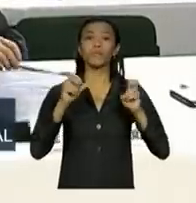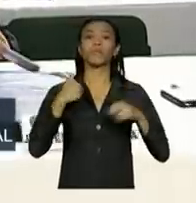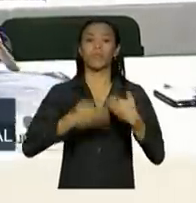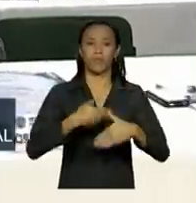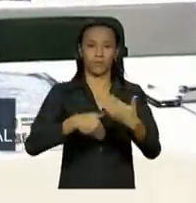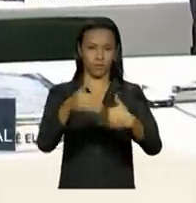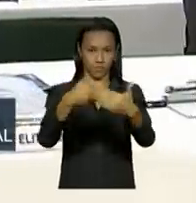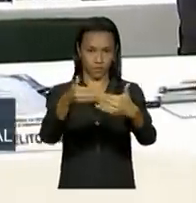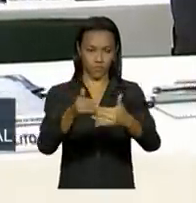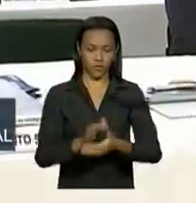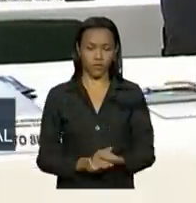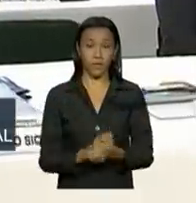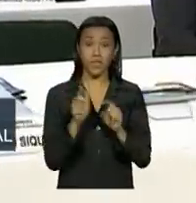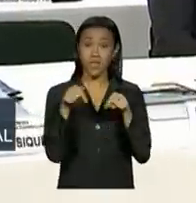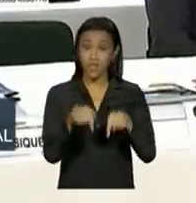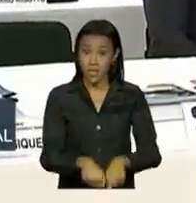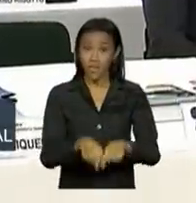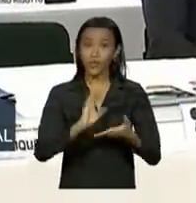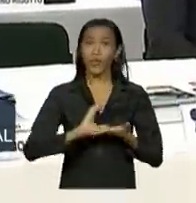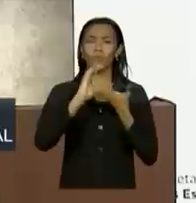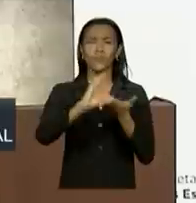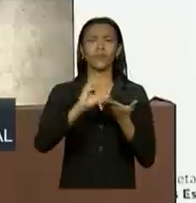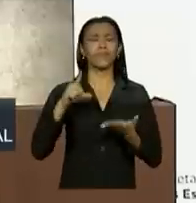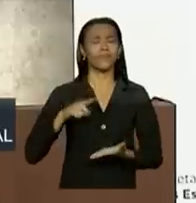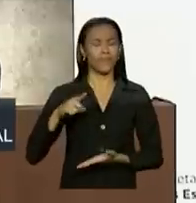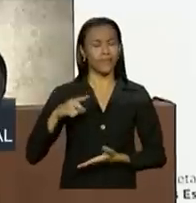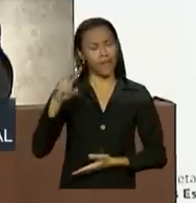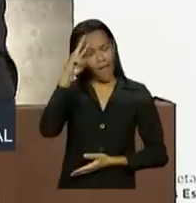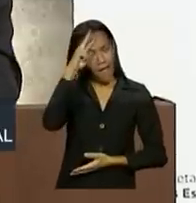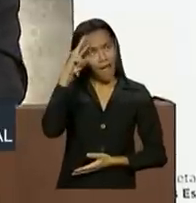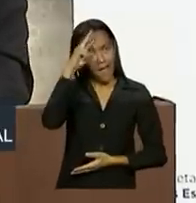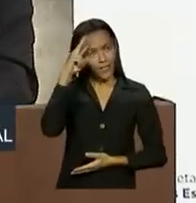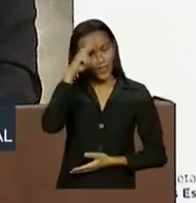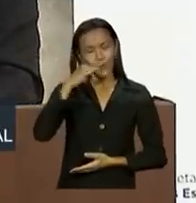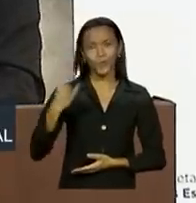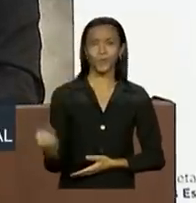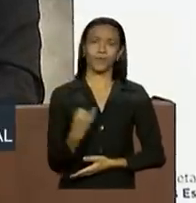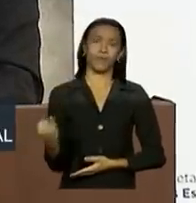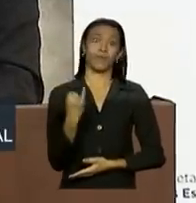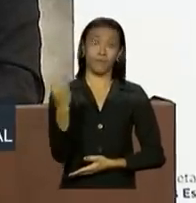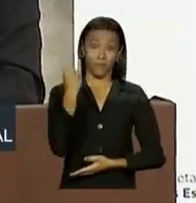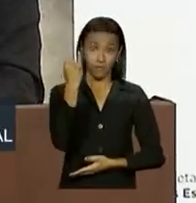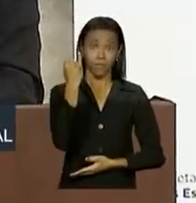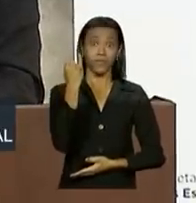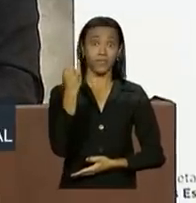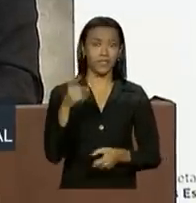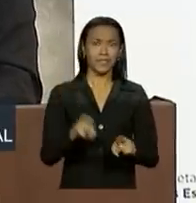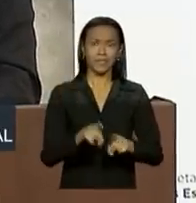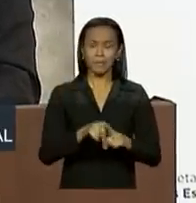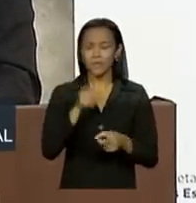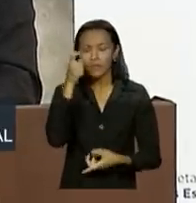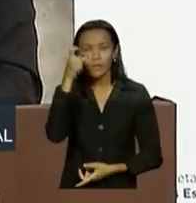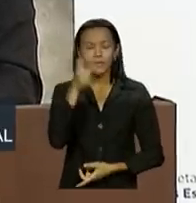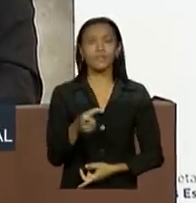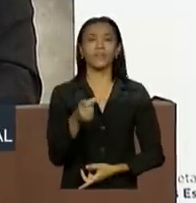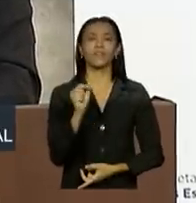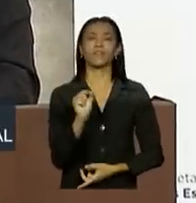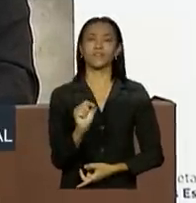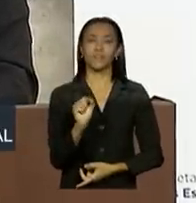E este conselho tem um histórico muito importante e muito interessante,